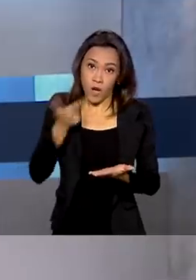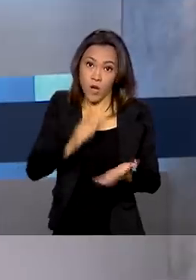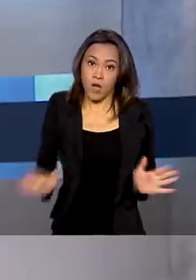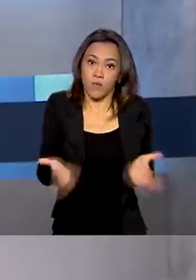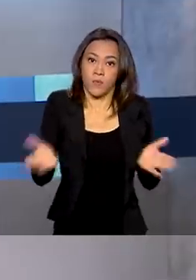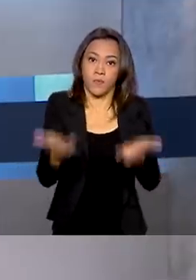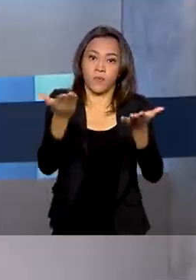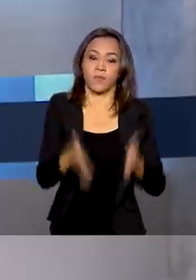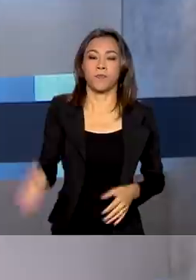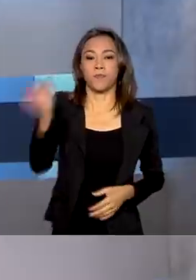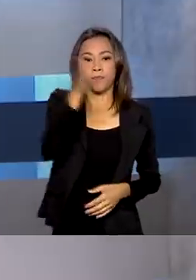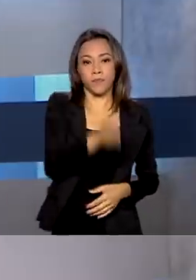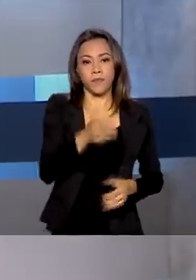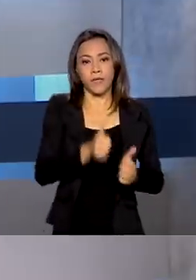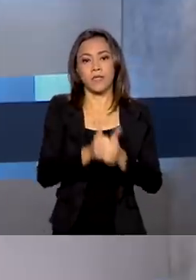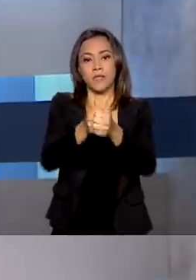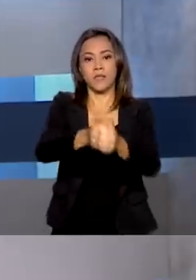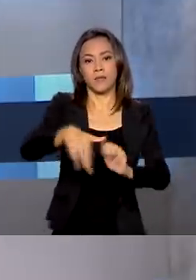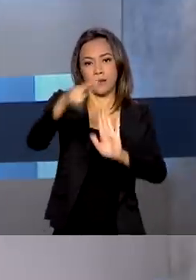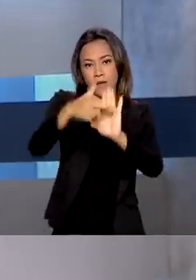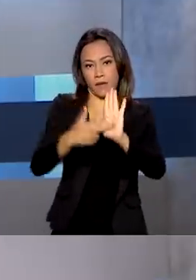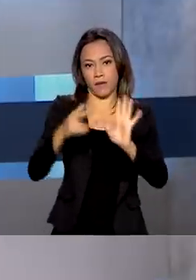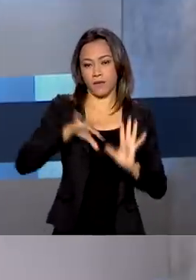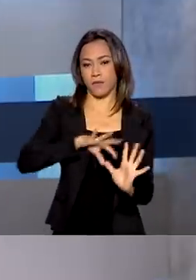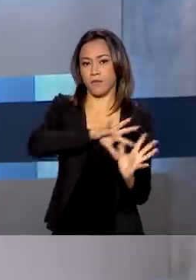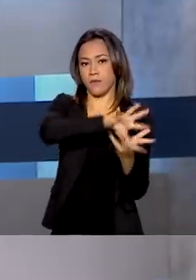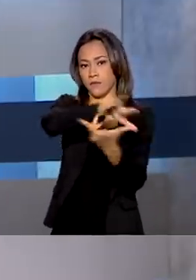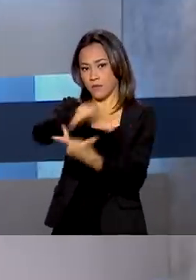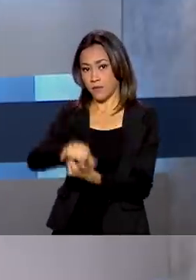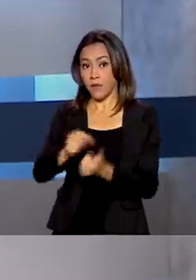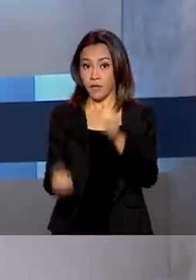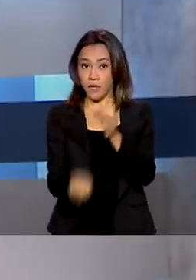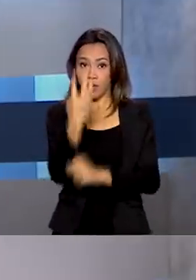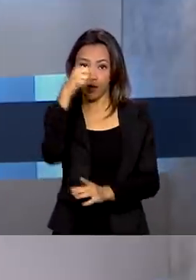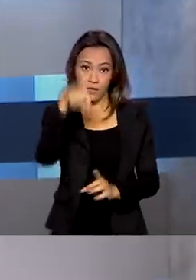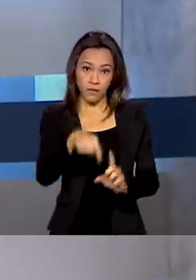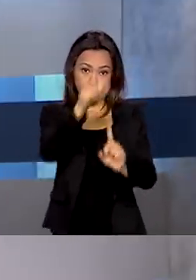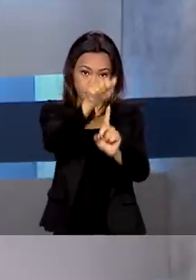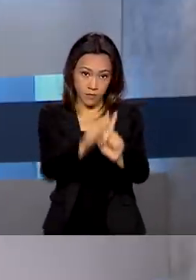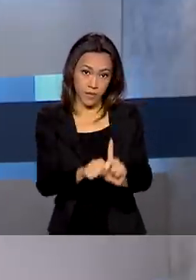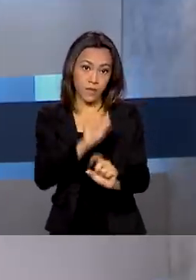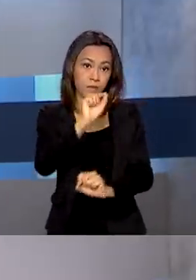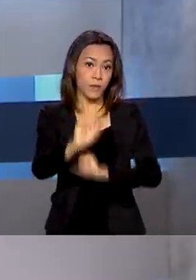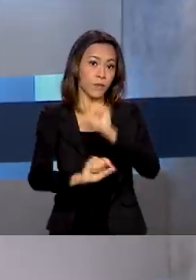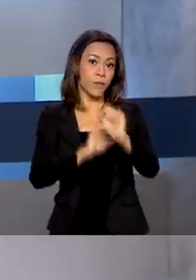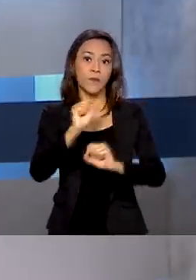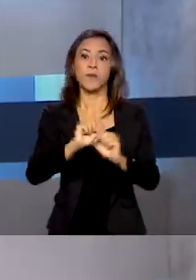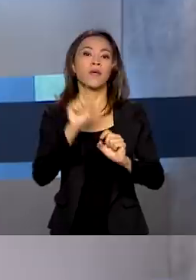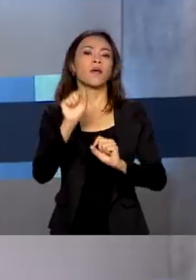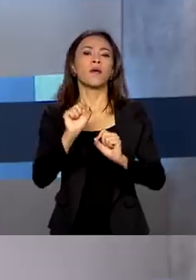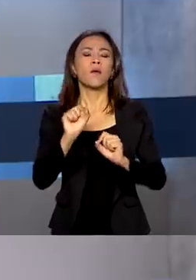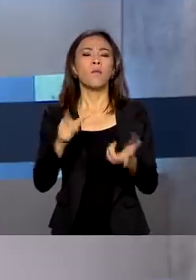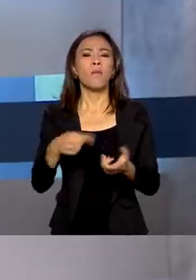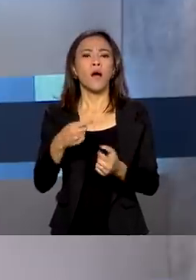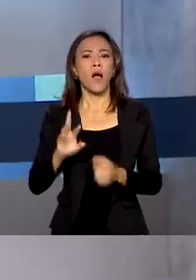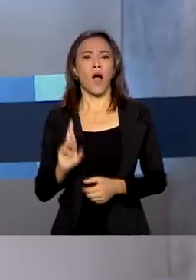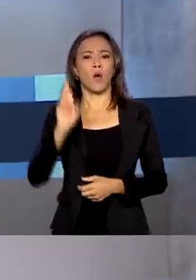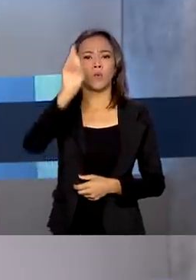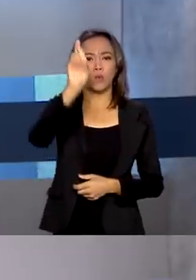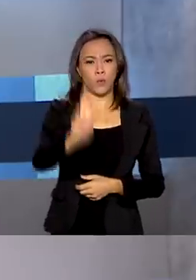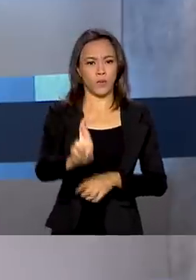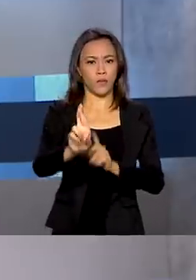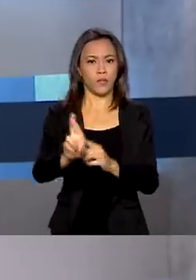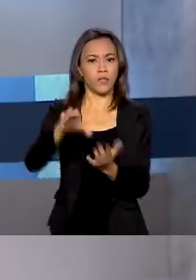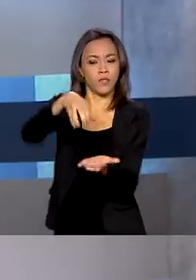Seguindo normas internacionais, foi criada, neste mês, a Autoridade Nacional de Segurança Nuclear. A nova autarquia